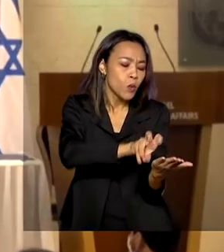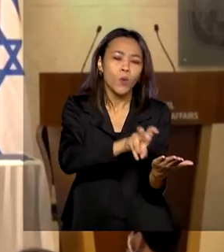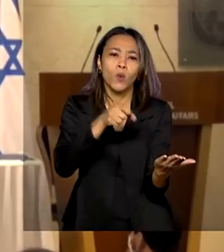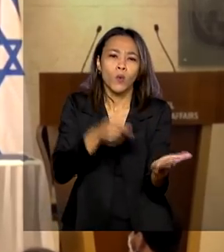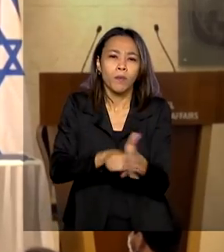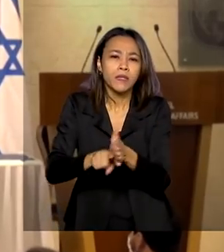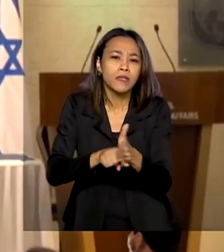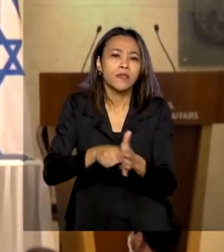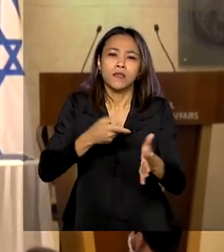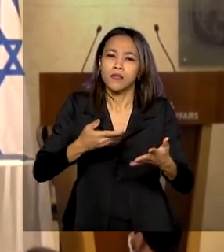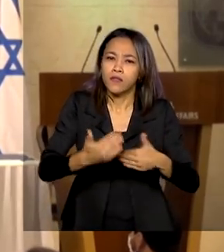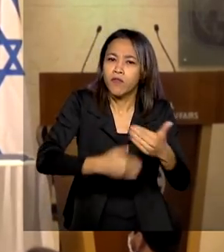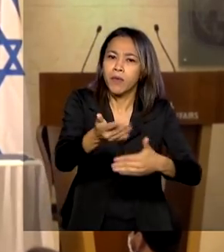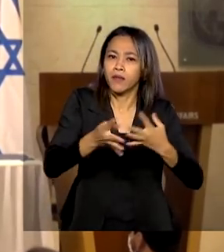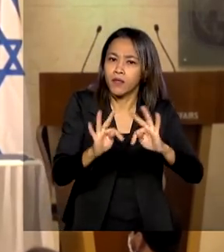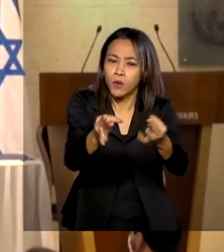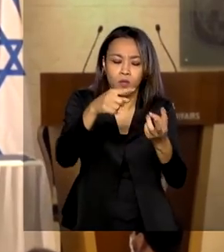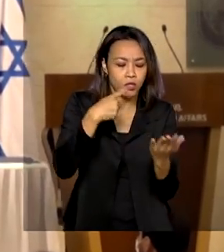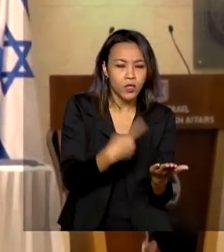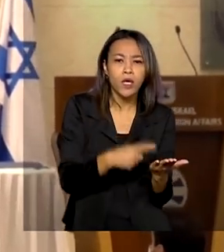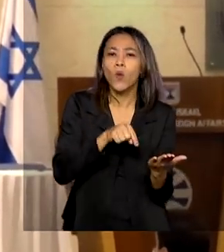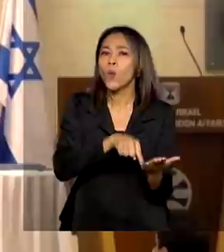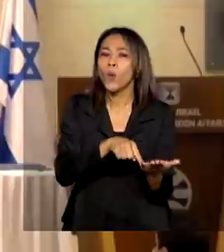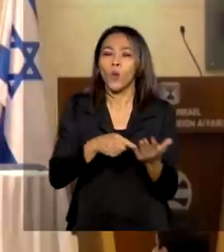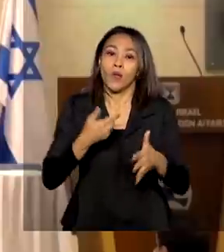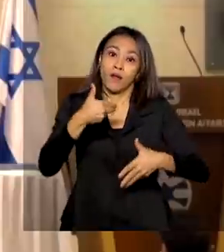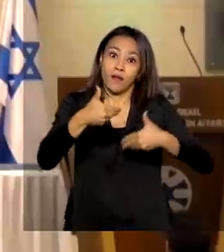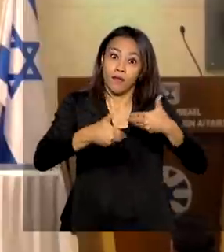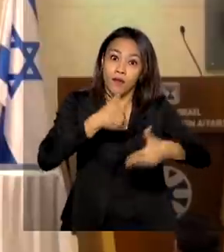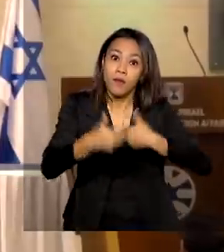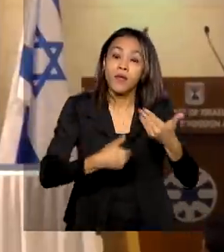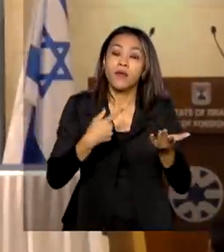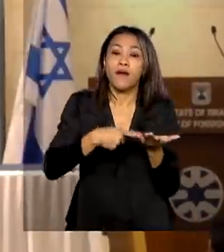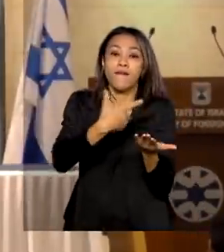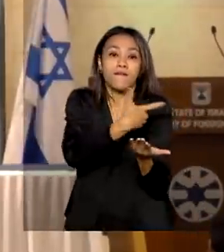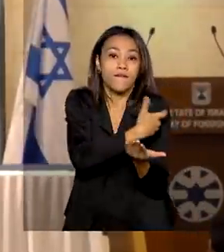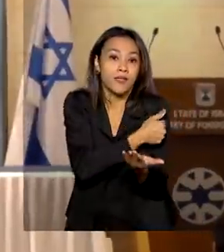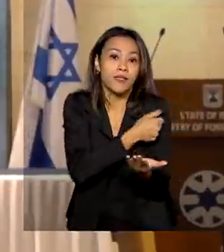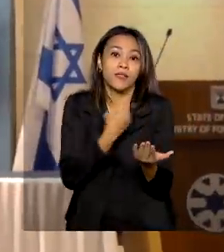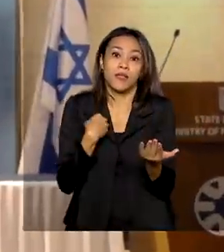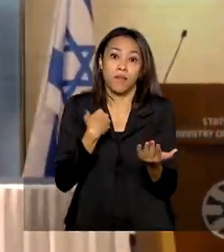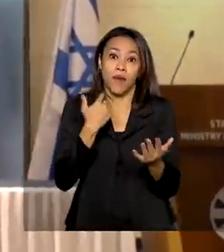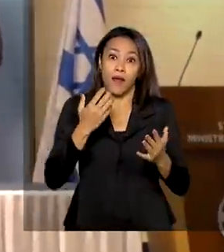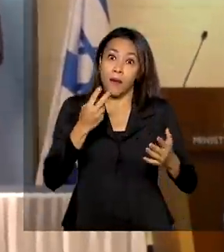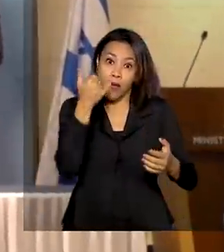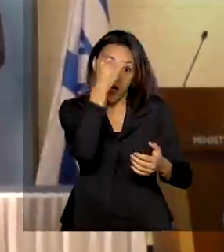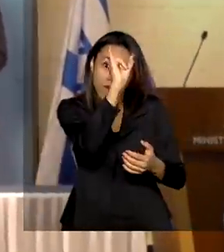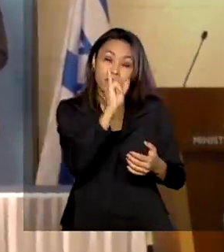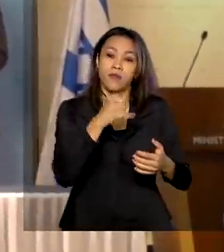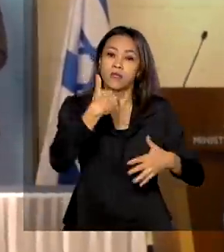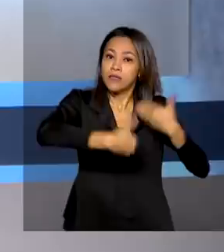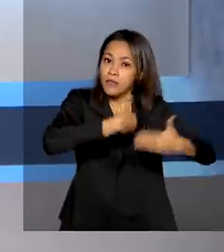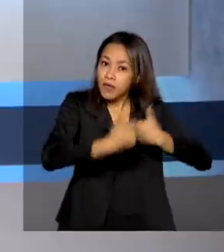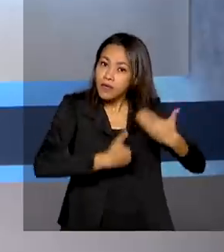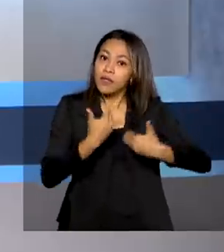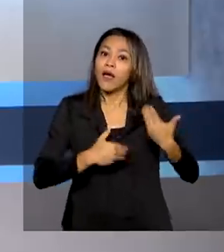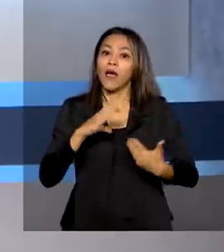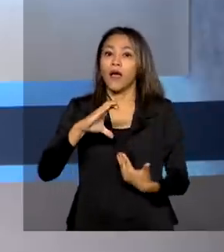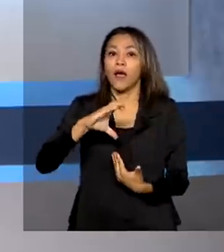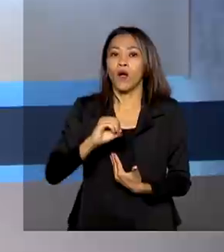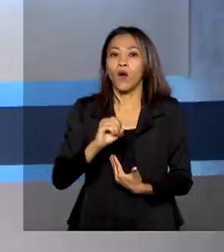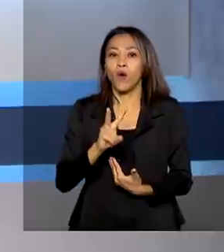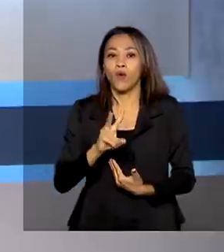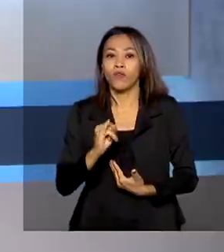de tecnologias, terapias e vacinas para a prevenção e tratamento da Covid-19. Antes da